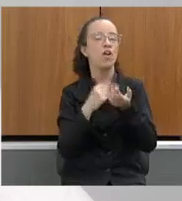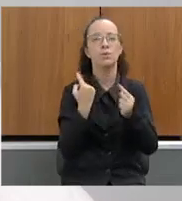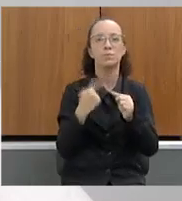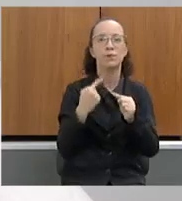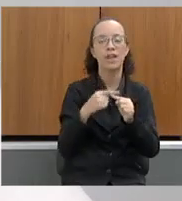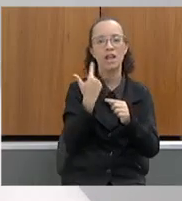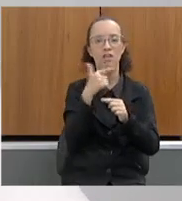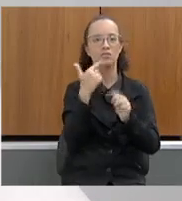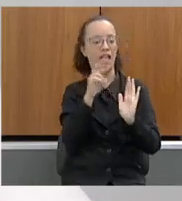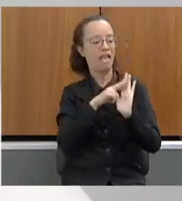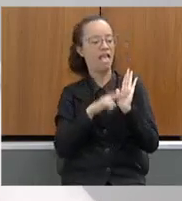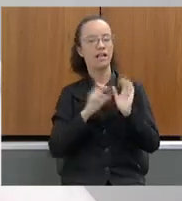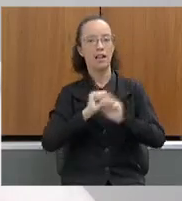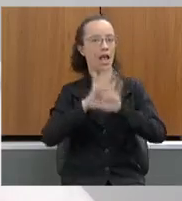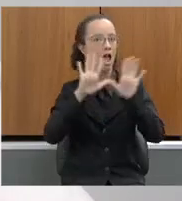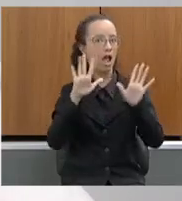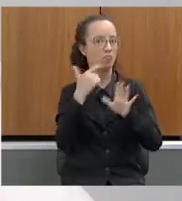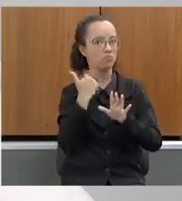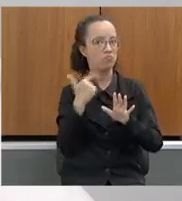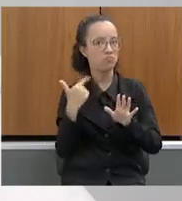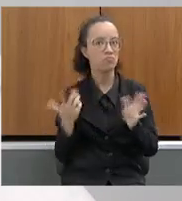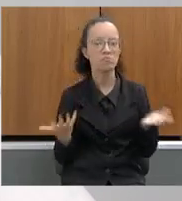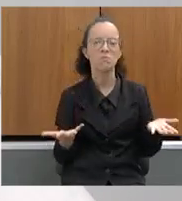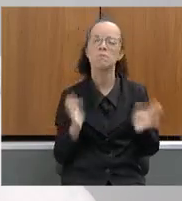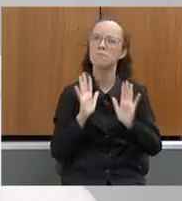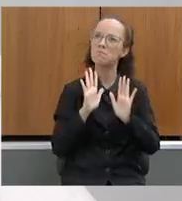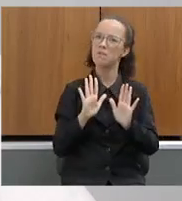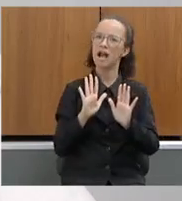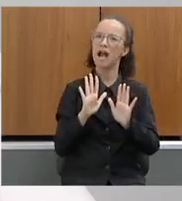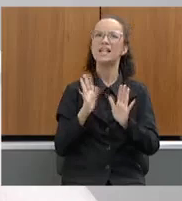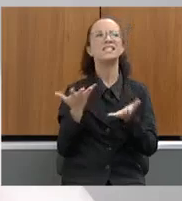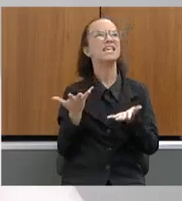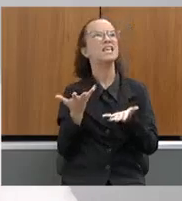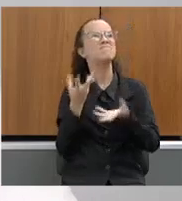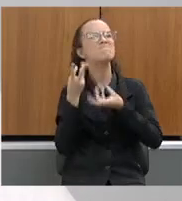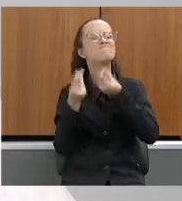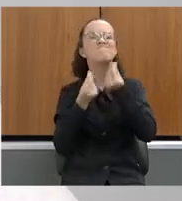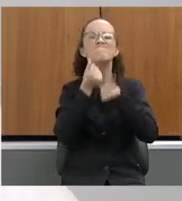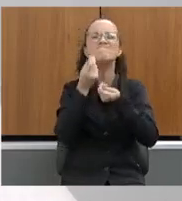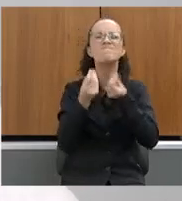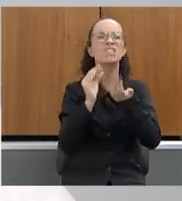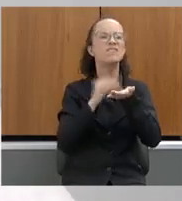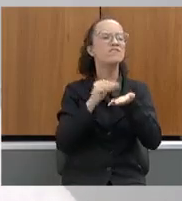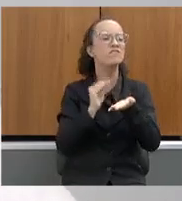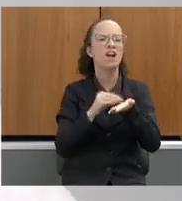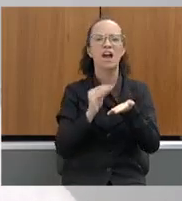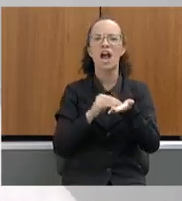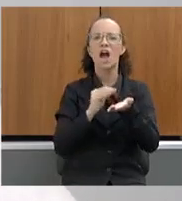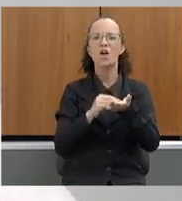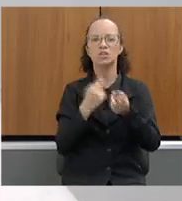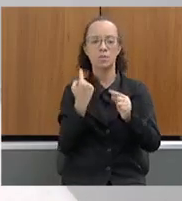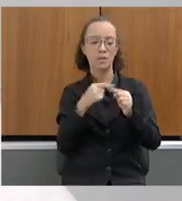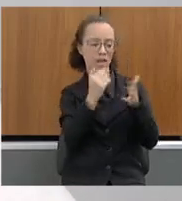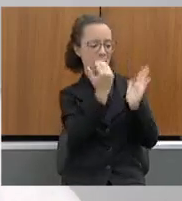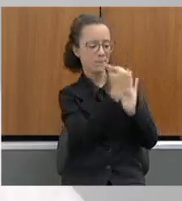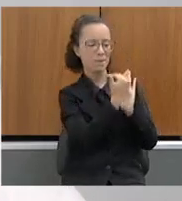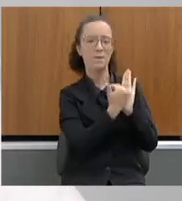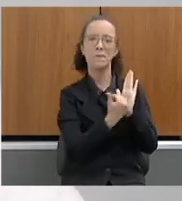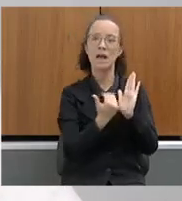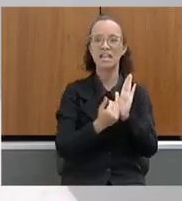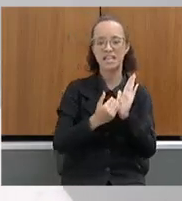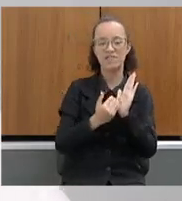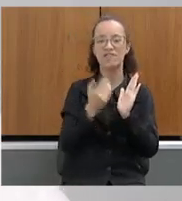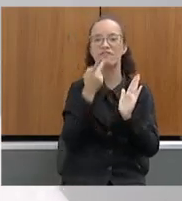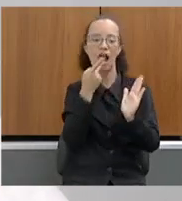regras claras, mas é muito subjetivo quando você tem procedimentos que determinam o é